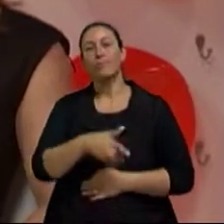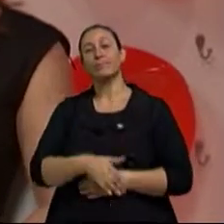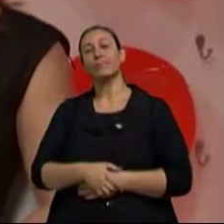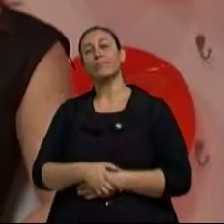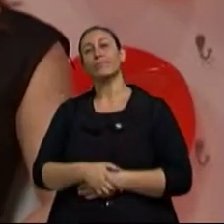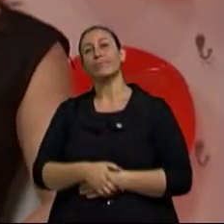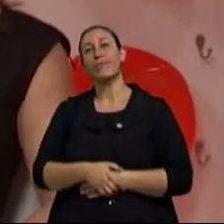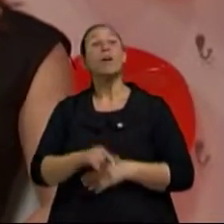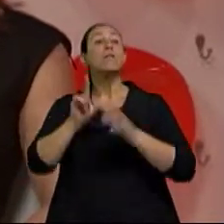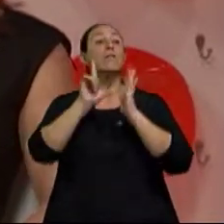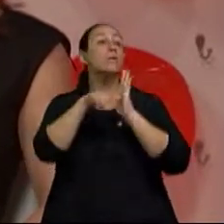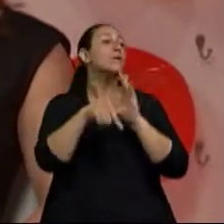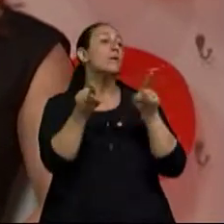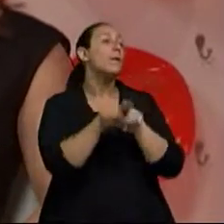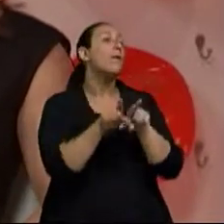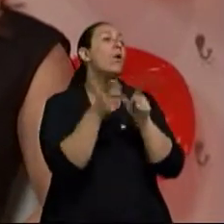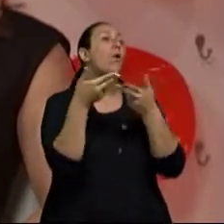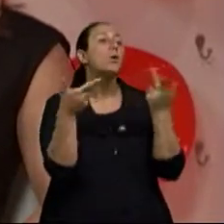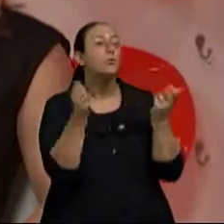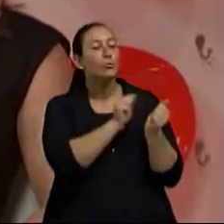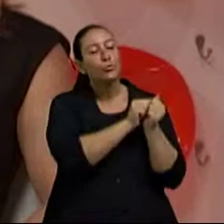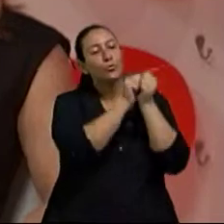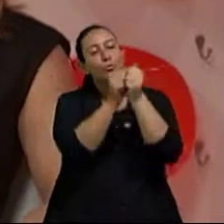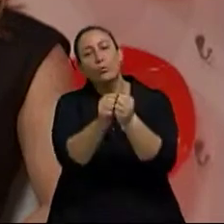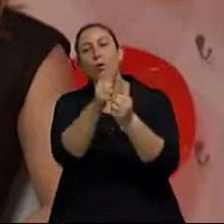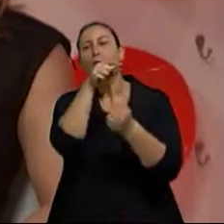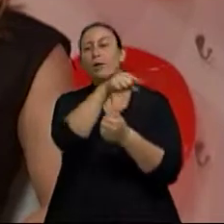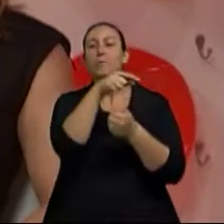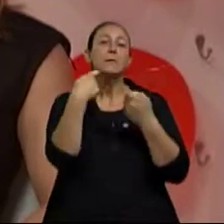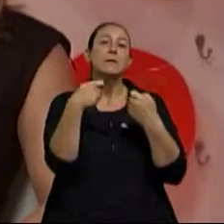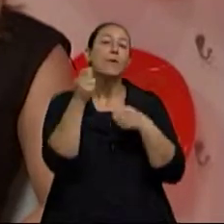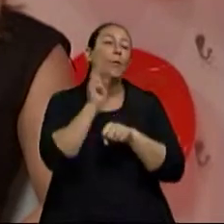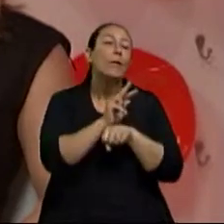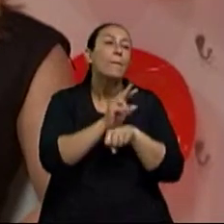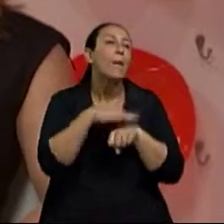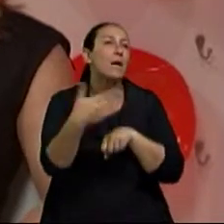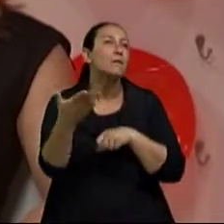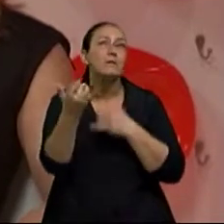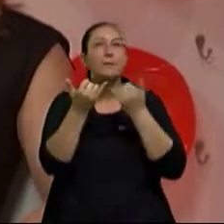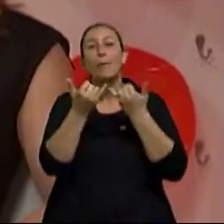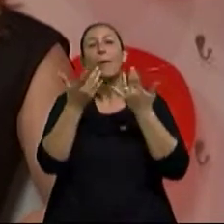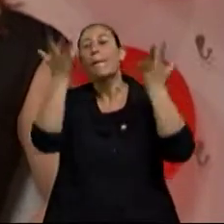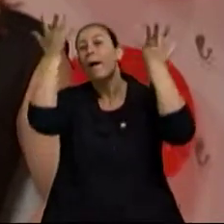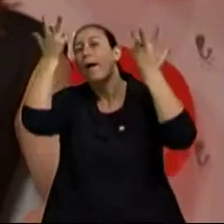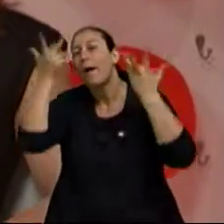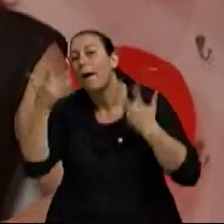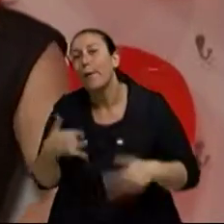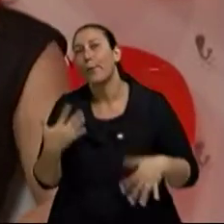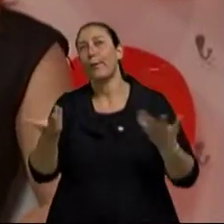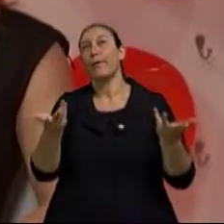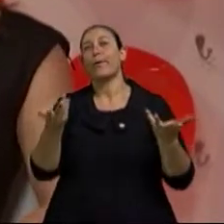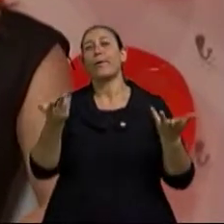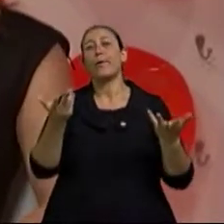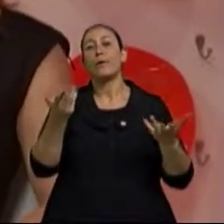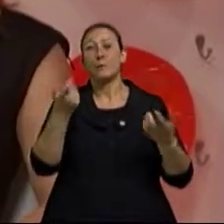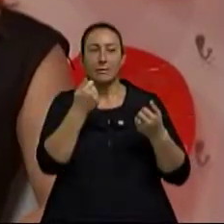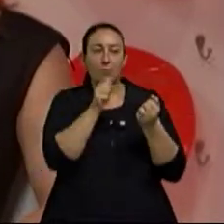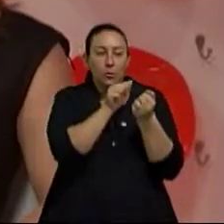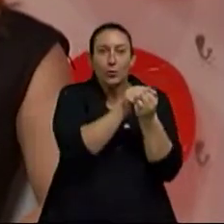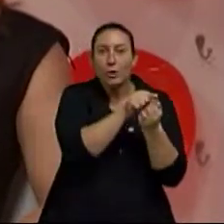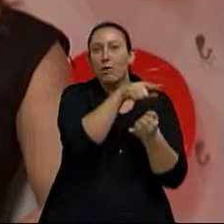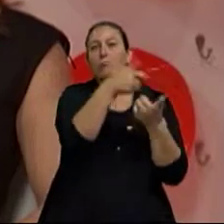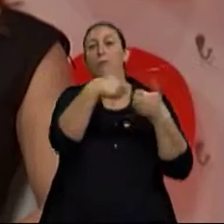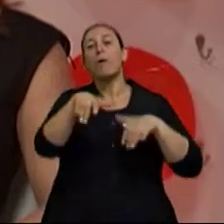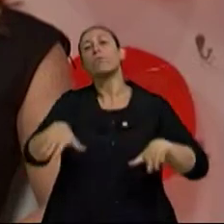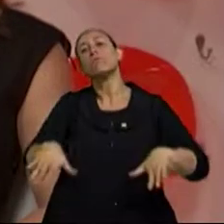até atividades que exigem mais cuidado, como por exemplo, dar um banho no idoso que está acamado.